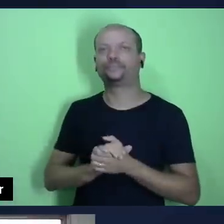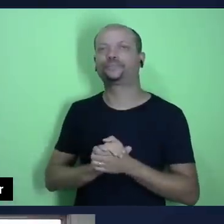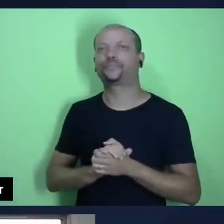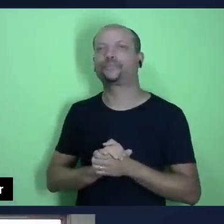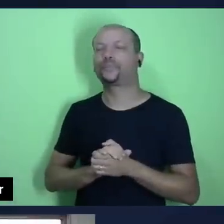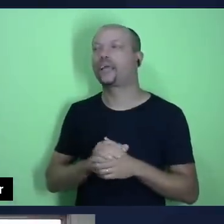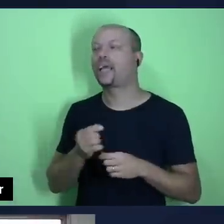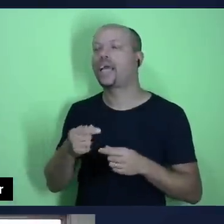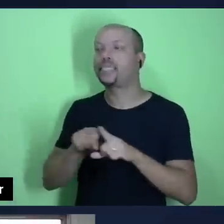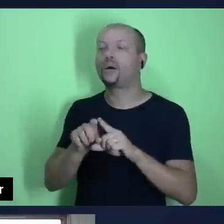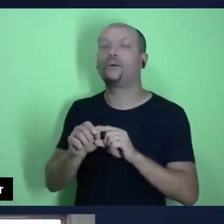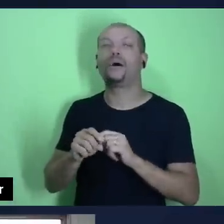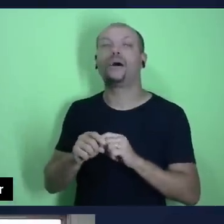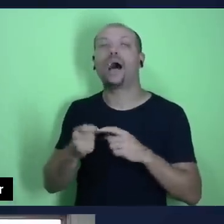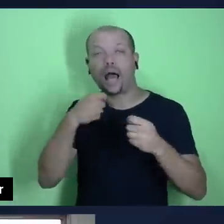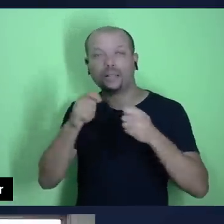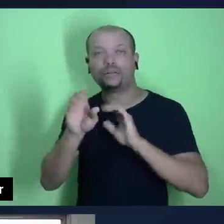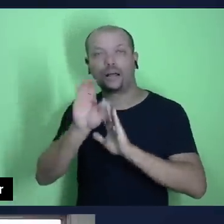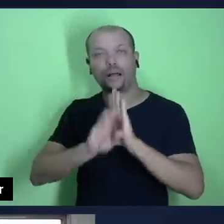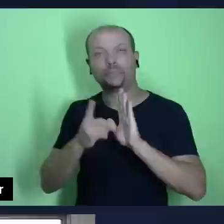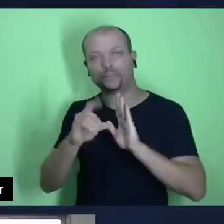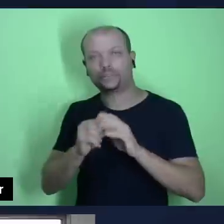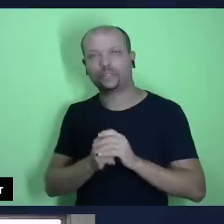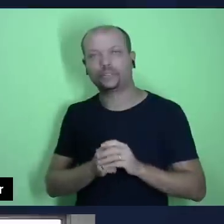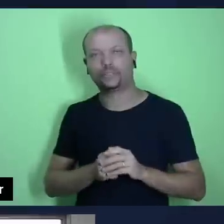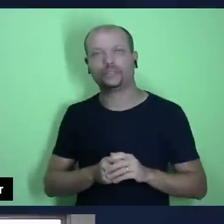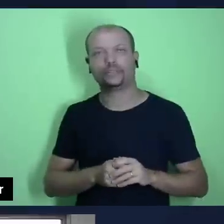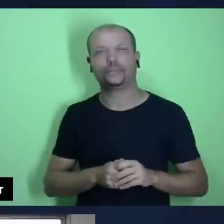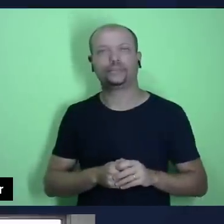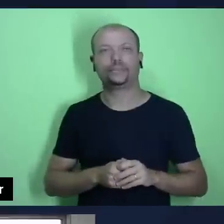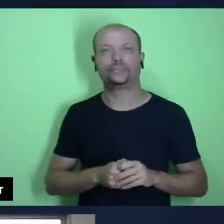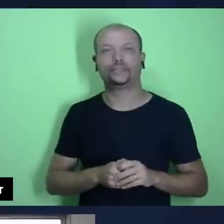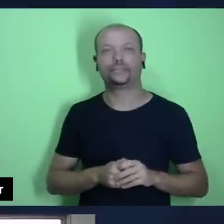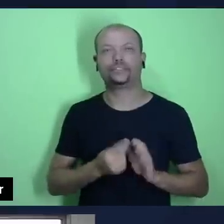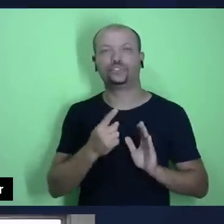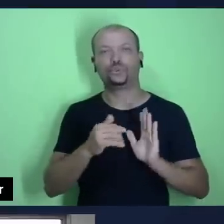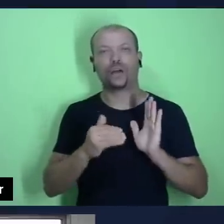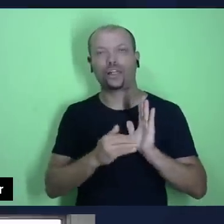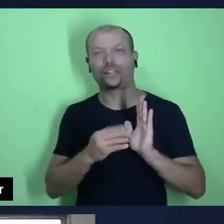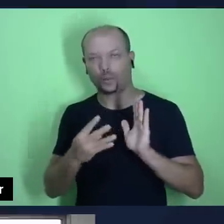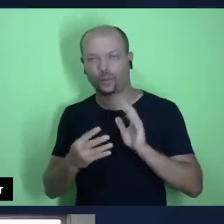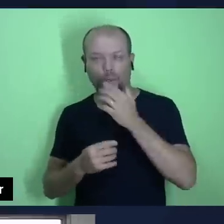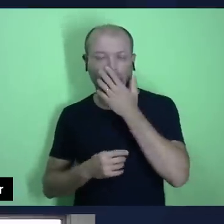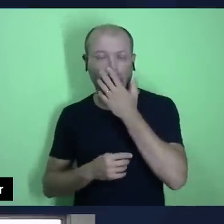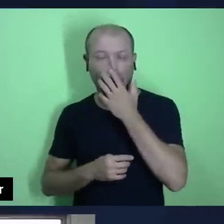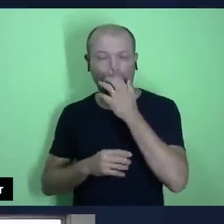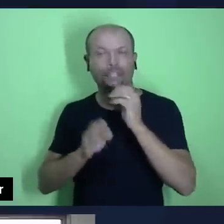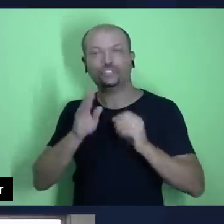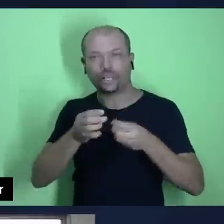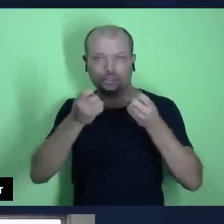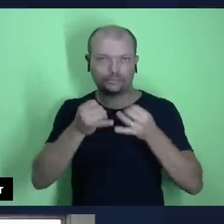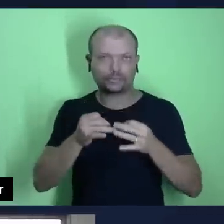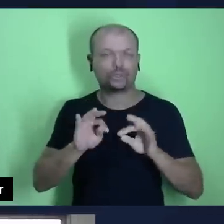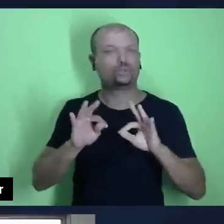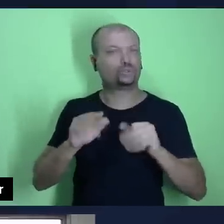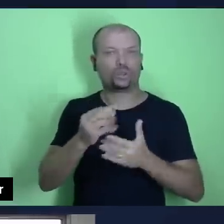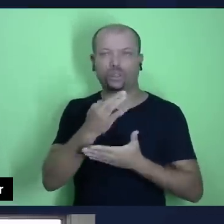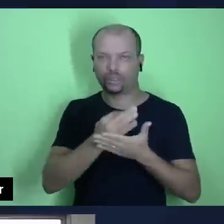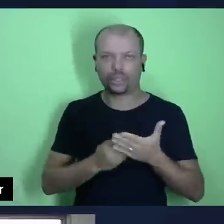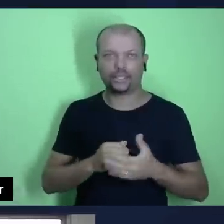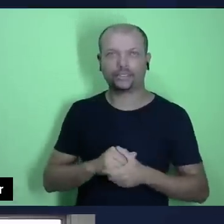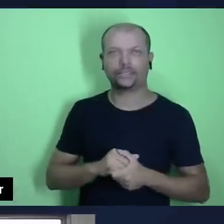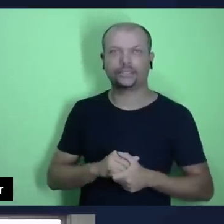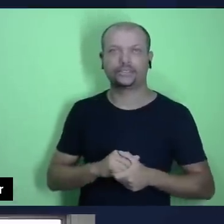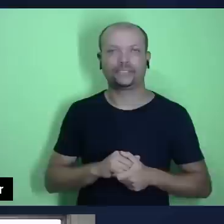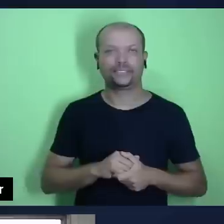10, versos de 1 a 4. É que na verdade nós já trabalhamos aqui todos esses textos. Então, Atos capítulo 10,